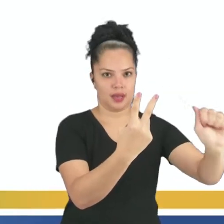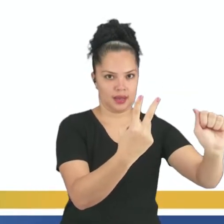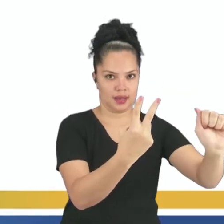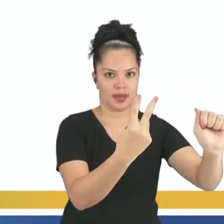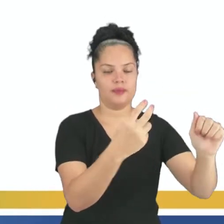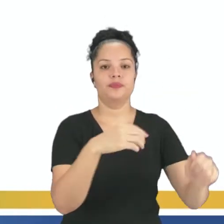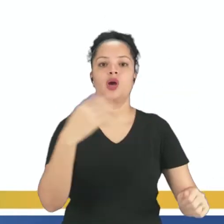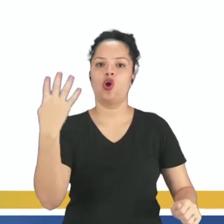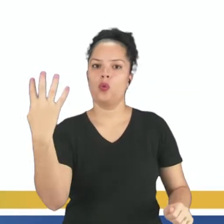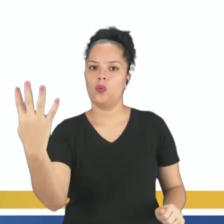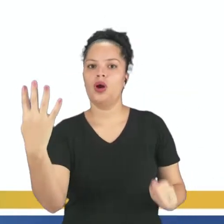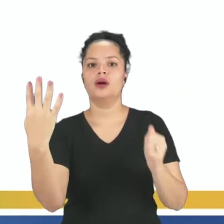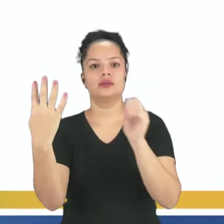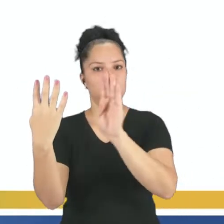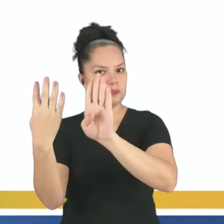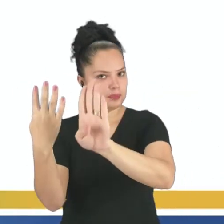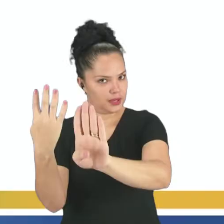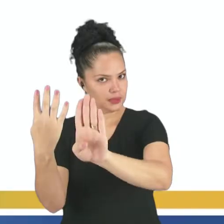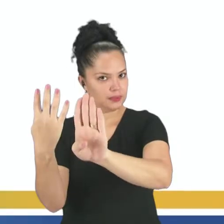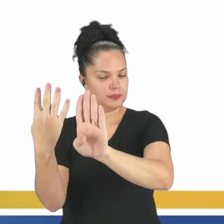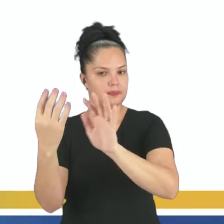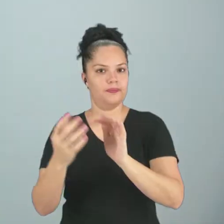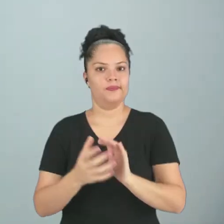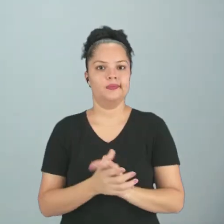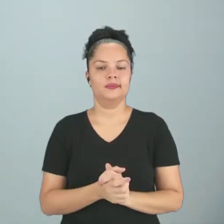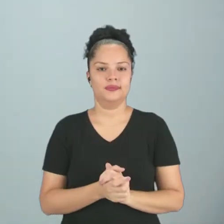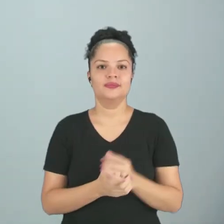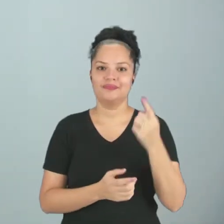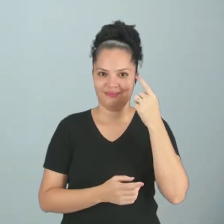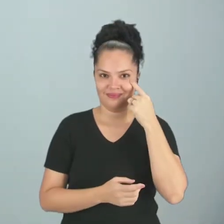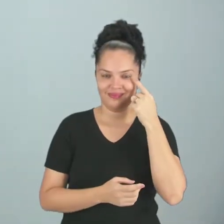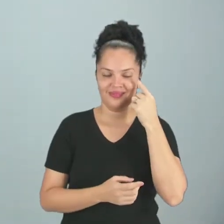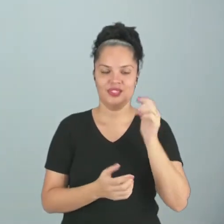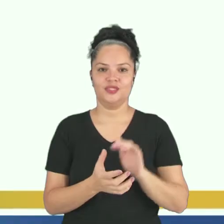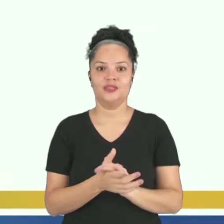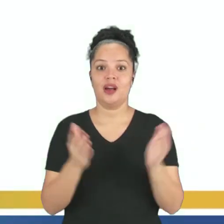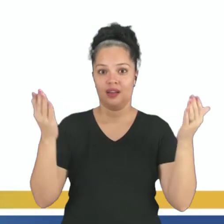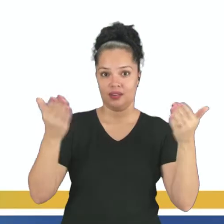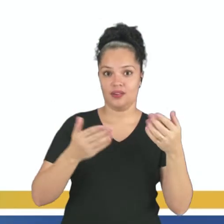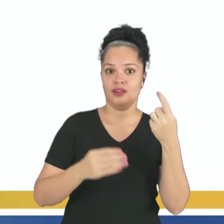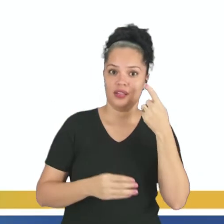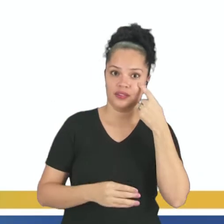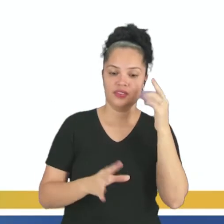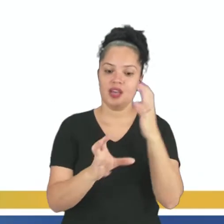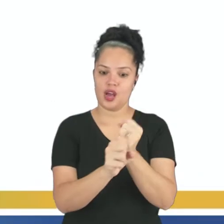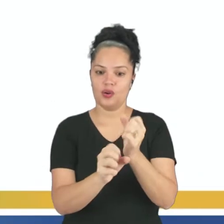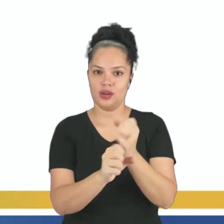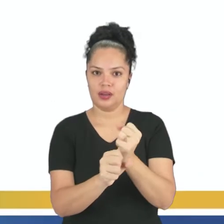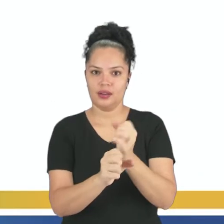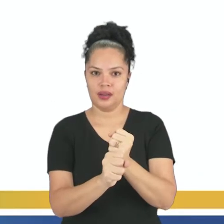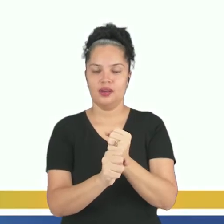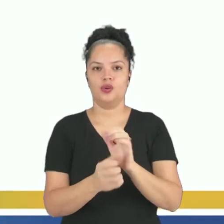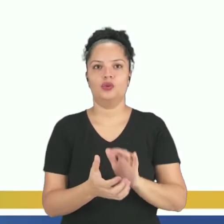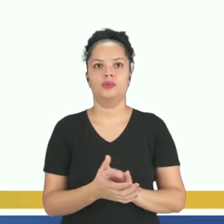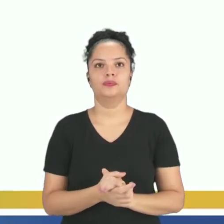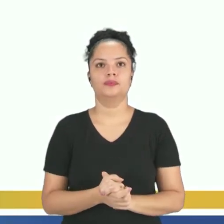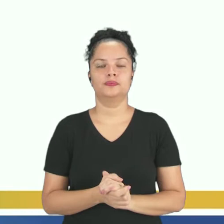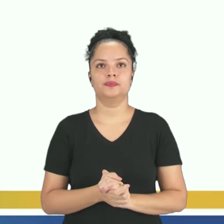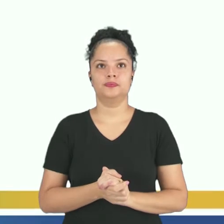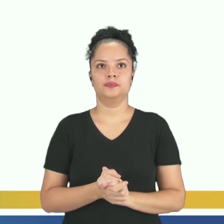e quatro partes serão de substância B. Pegou a ideia? Então, agora vamos aí fazer as continhas e resolver o problema.